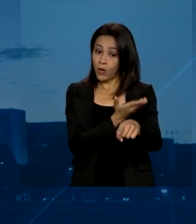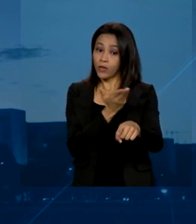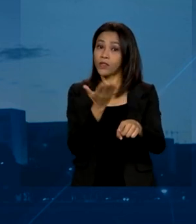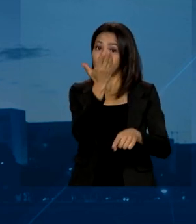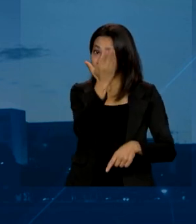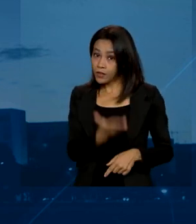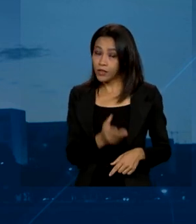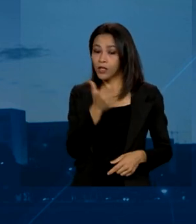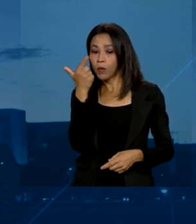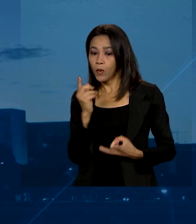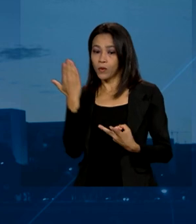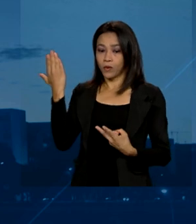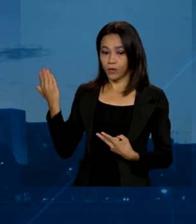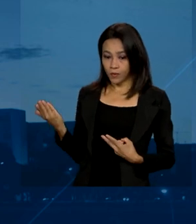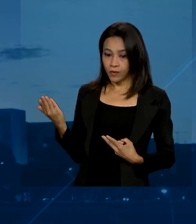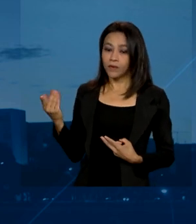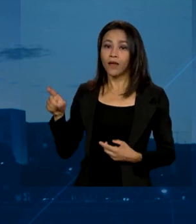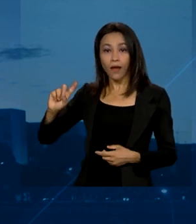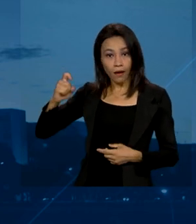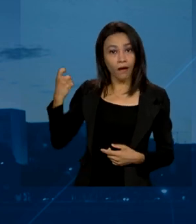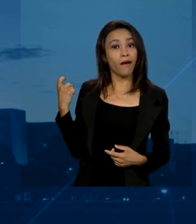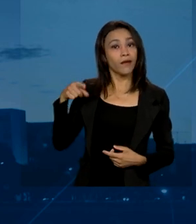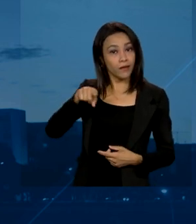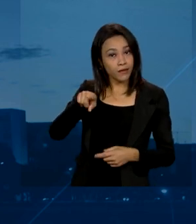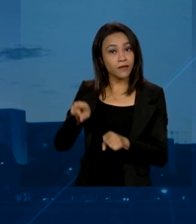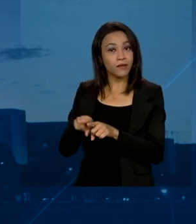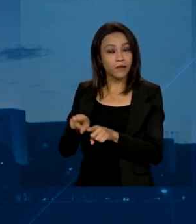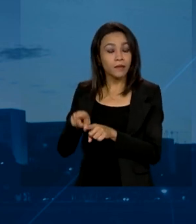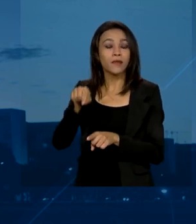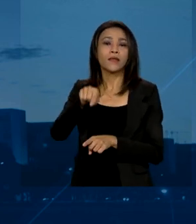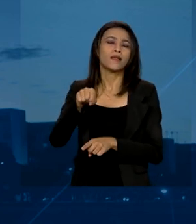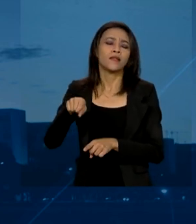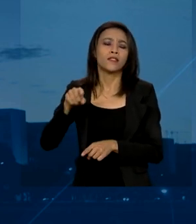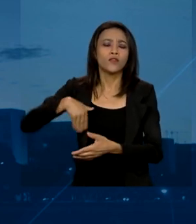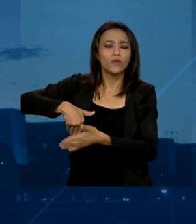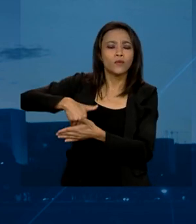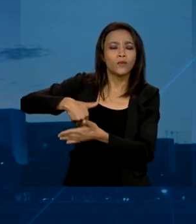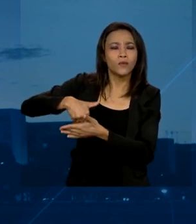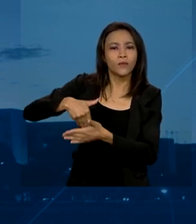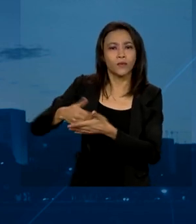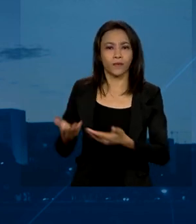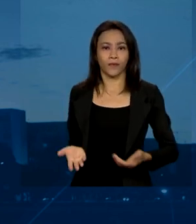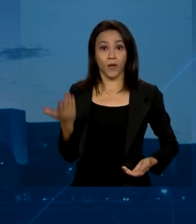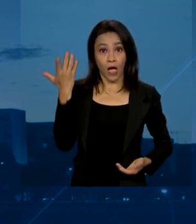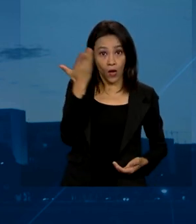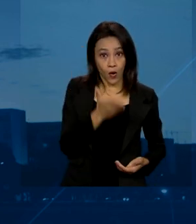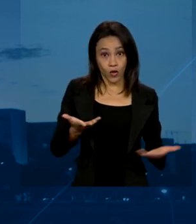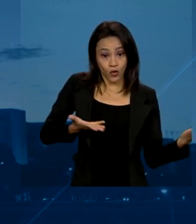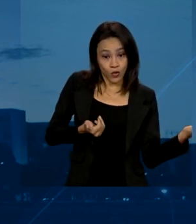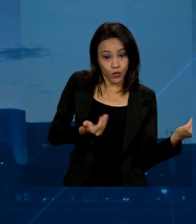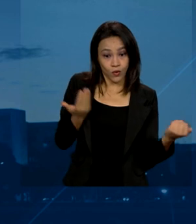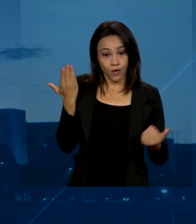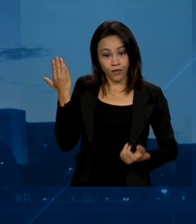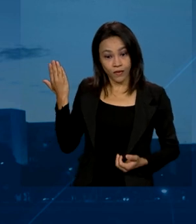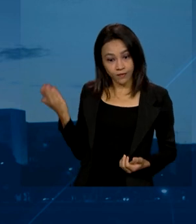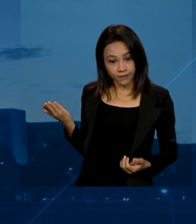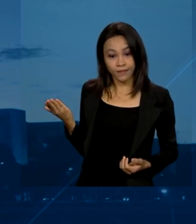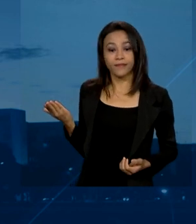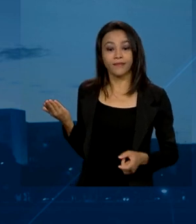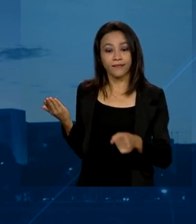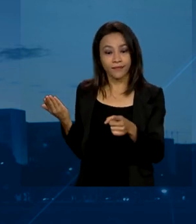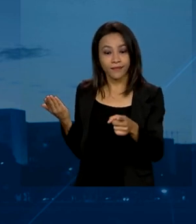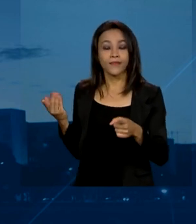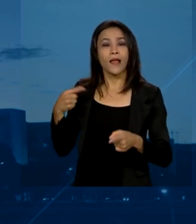vôlei, e Raíde Oliveira, ex-jogador e campeão pan-americano de futebol. Para o grupo de juventude, Bruna Chaves